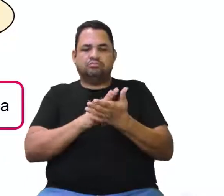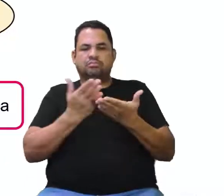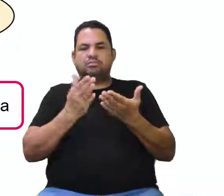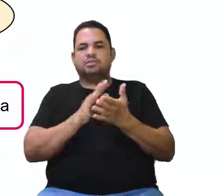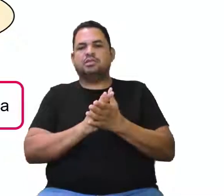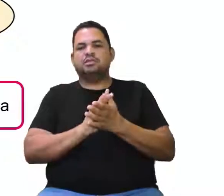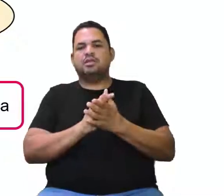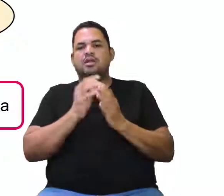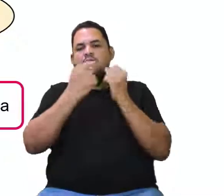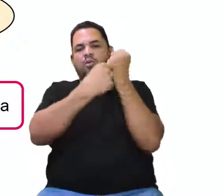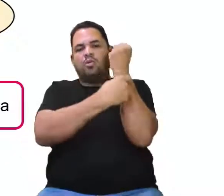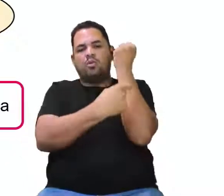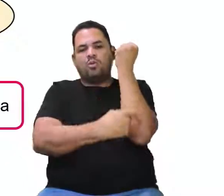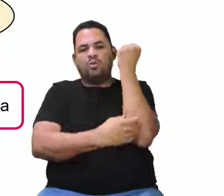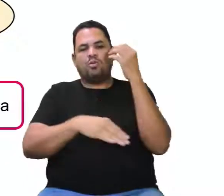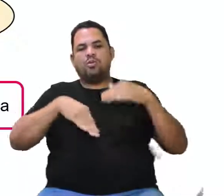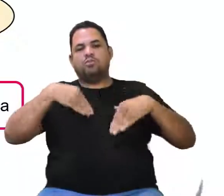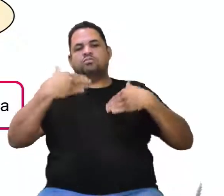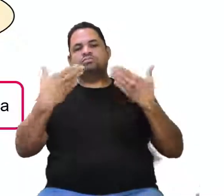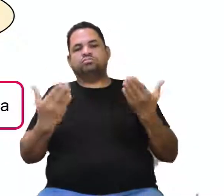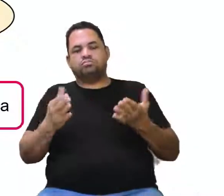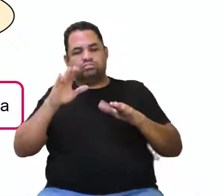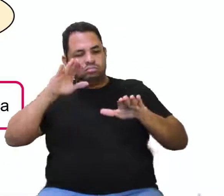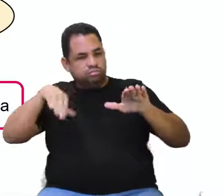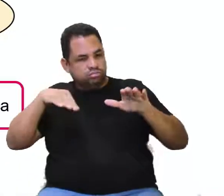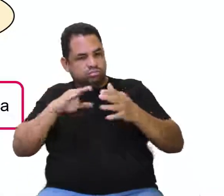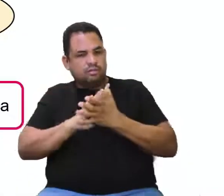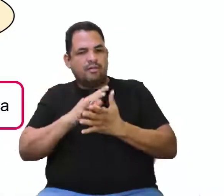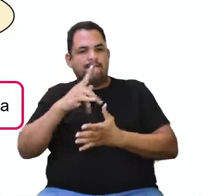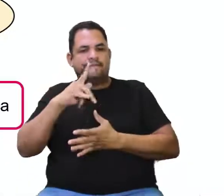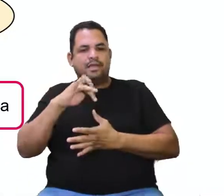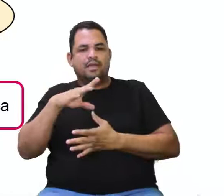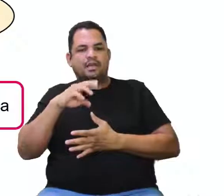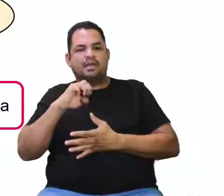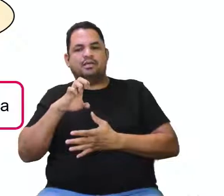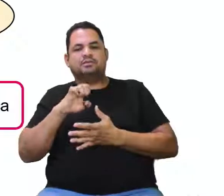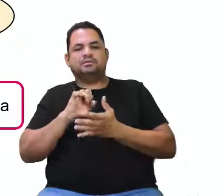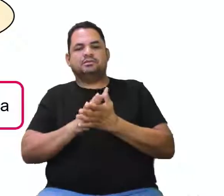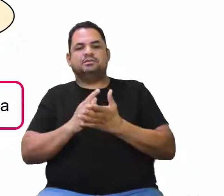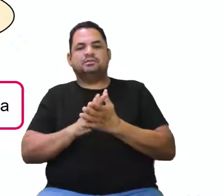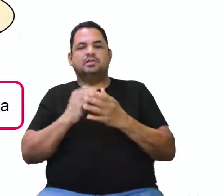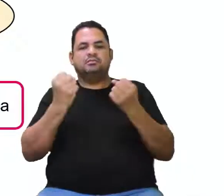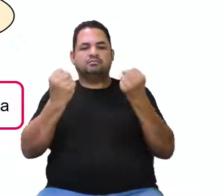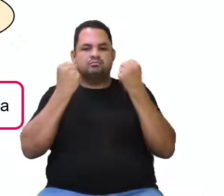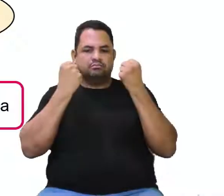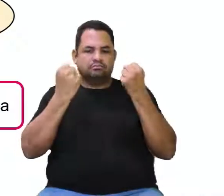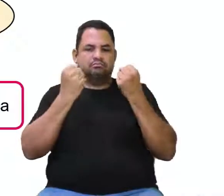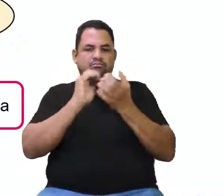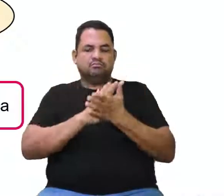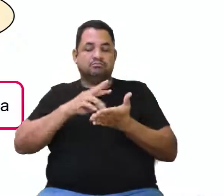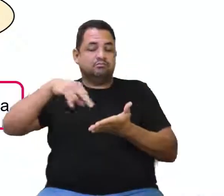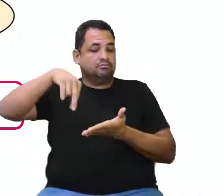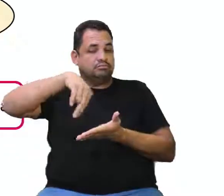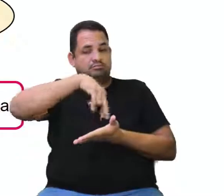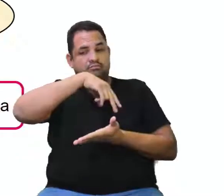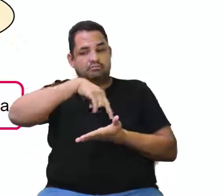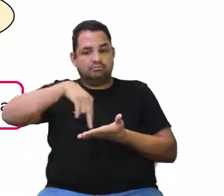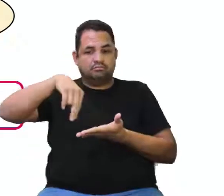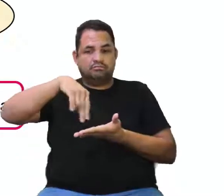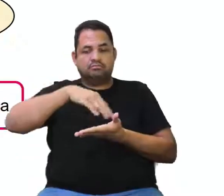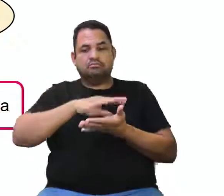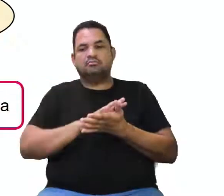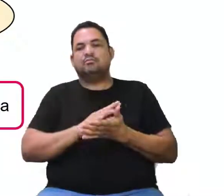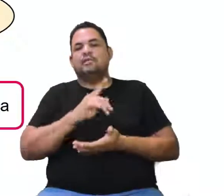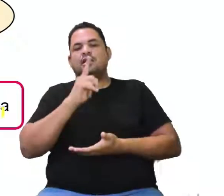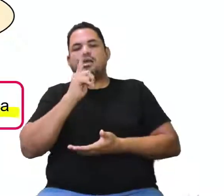coluna. Quais que seriam eles? Nós falamos da natação, falamos do pilates, da musculação, da